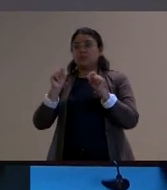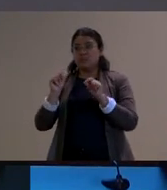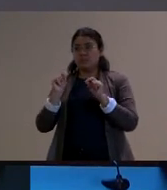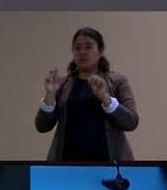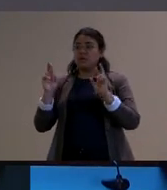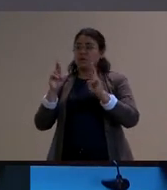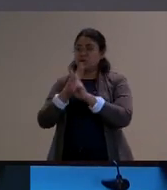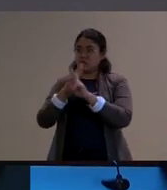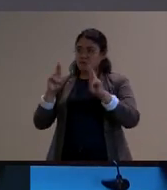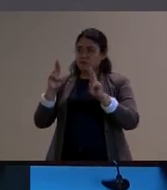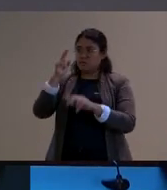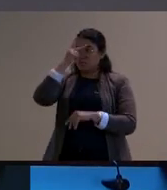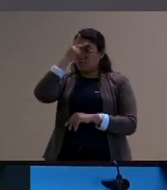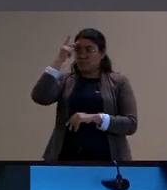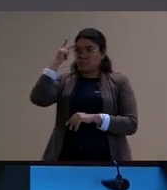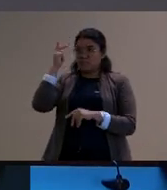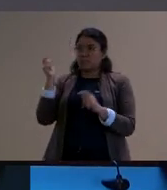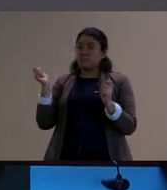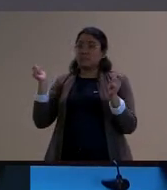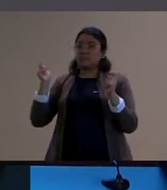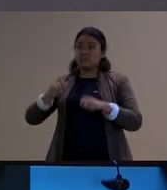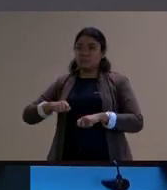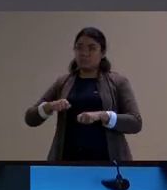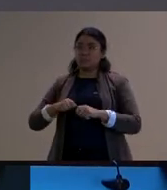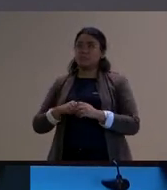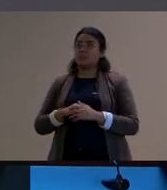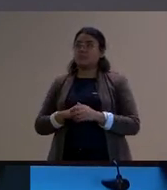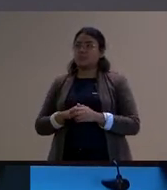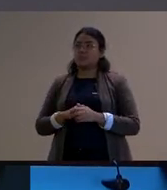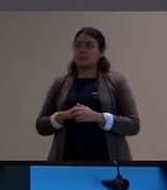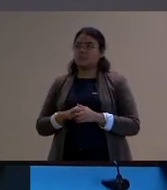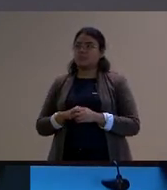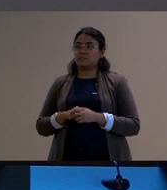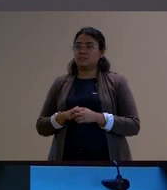tem essa capacidade de poder